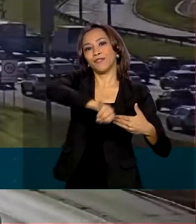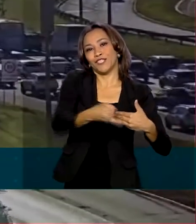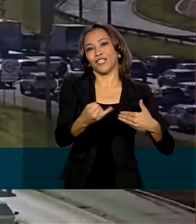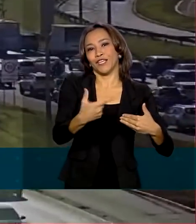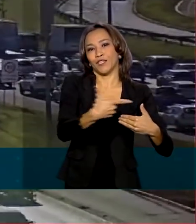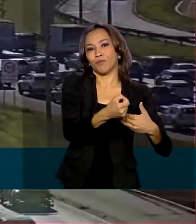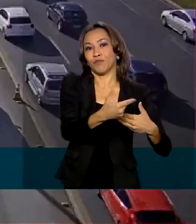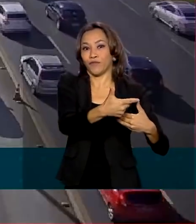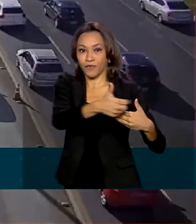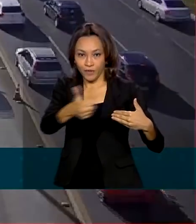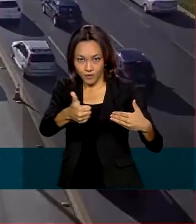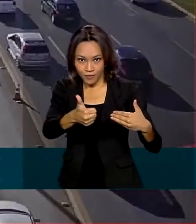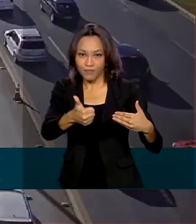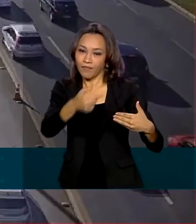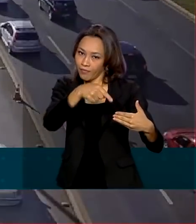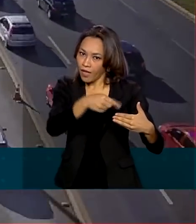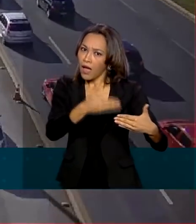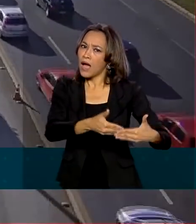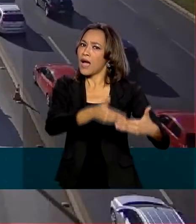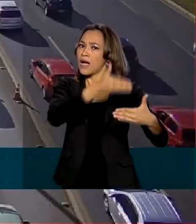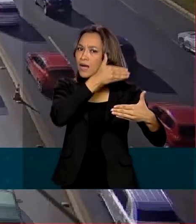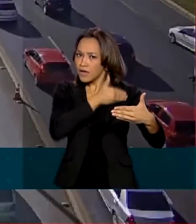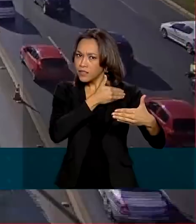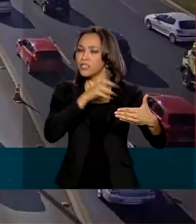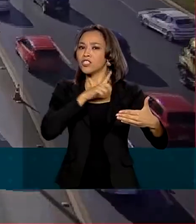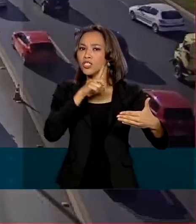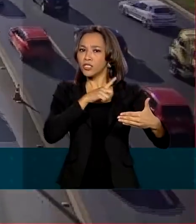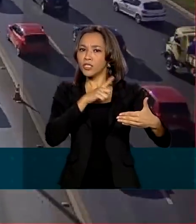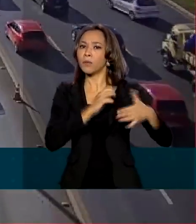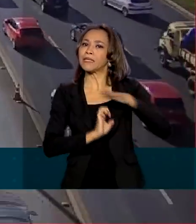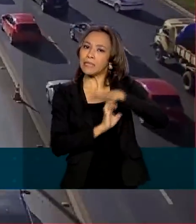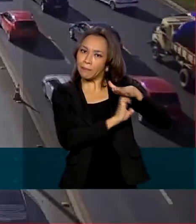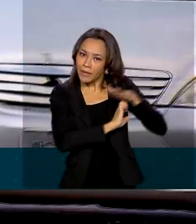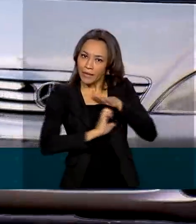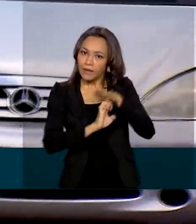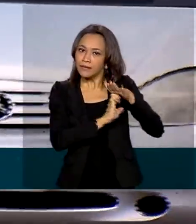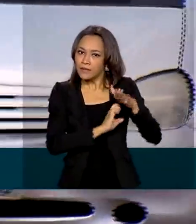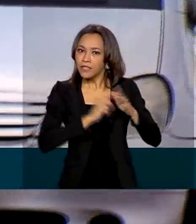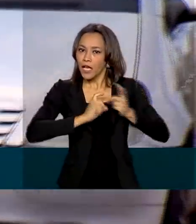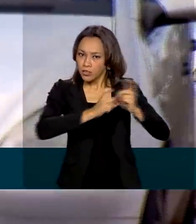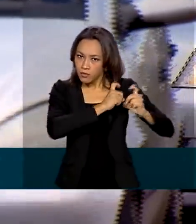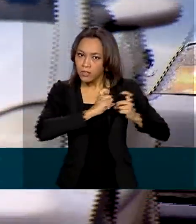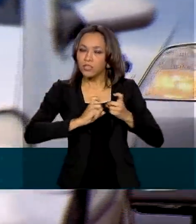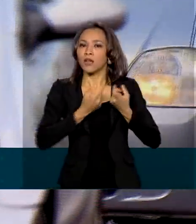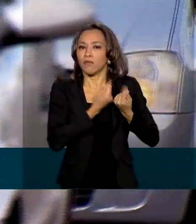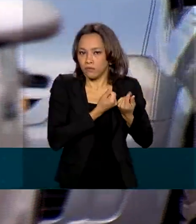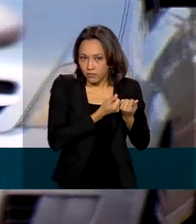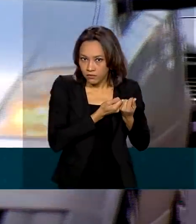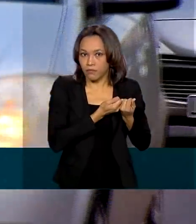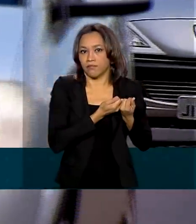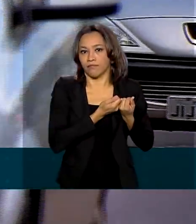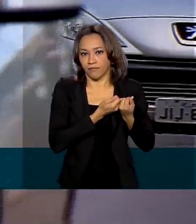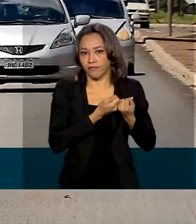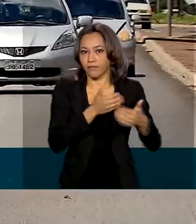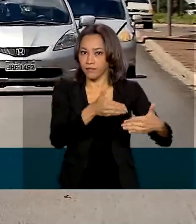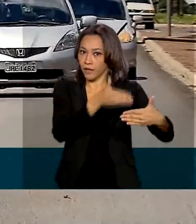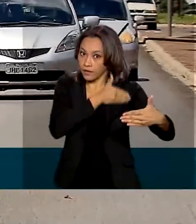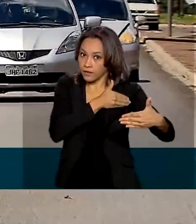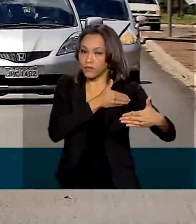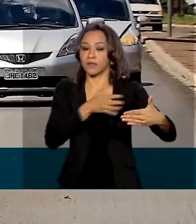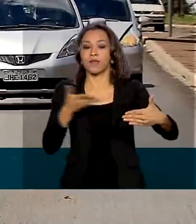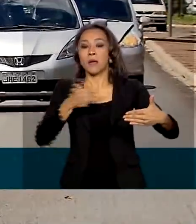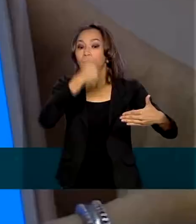2021. Antes, um consórcio de seguradoras privadas administrava o benefício. Como